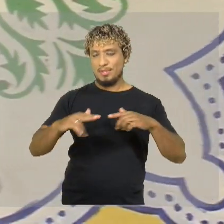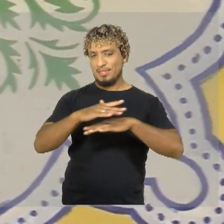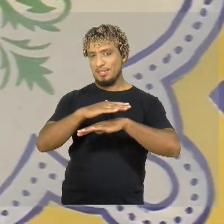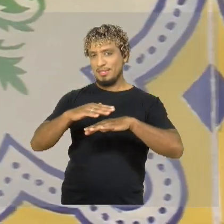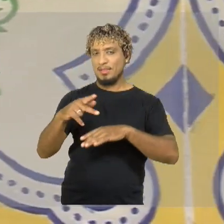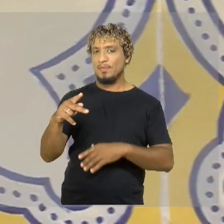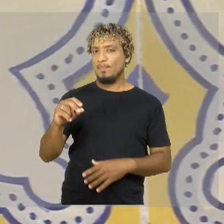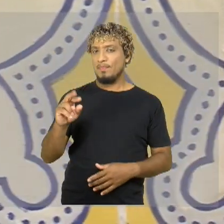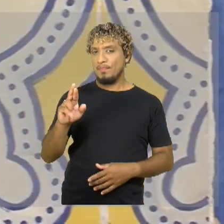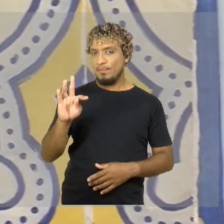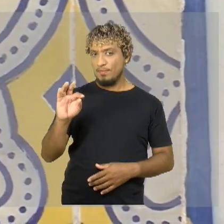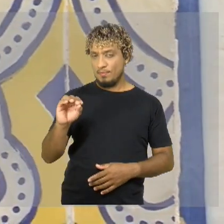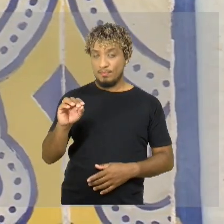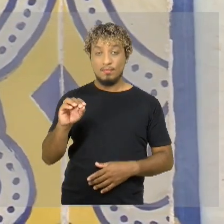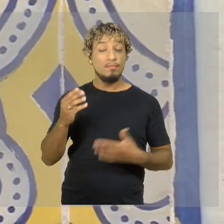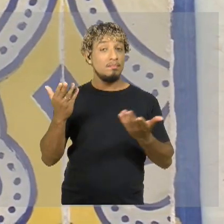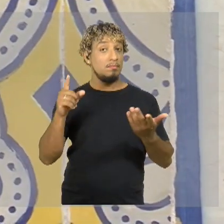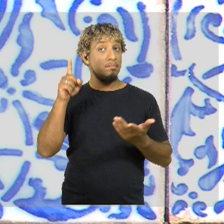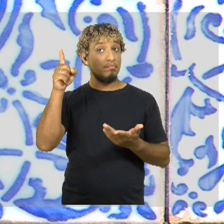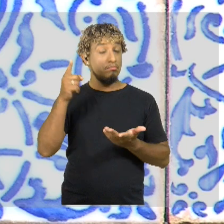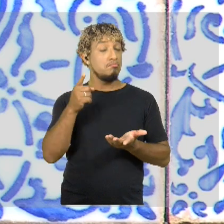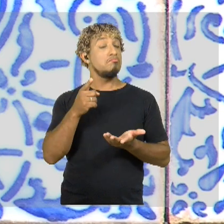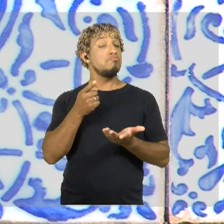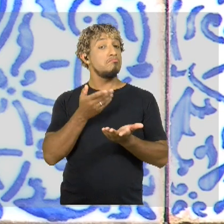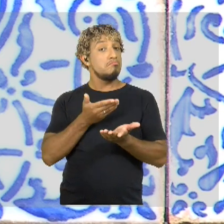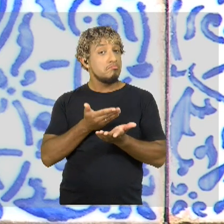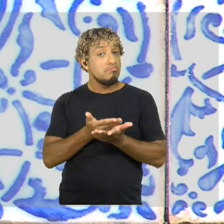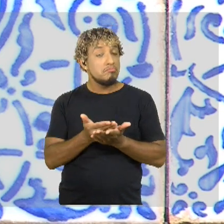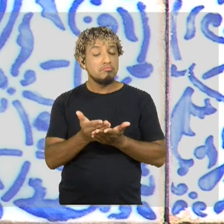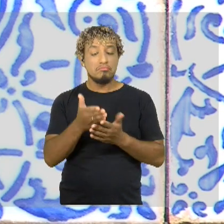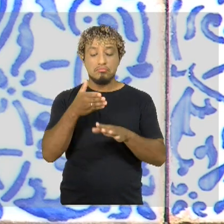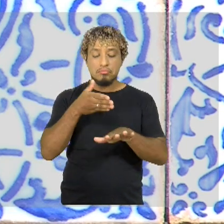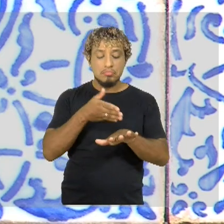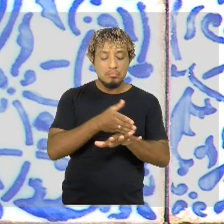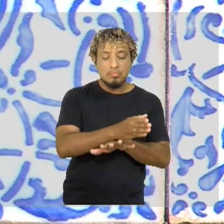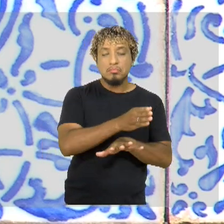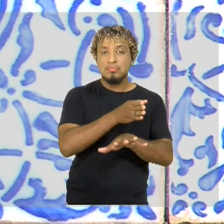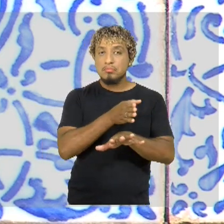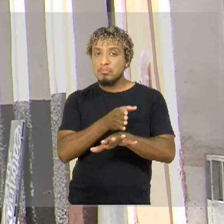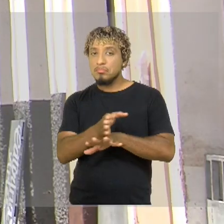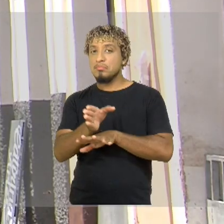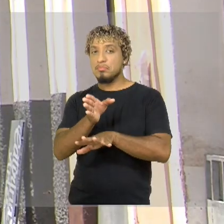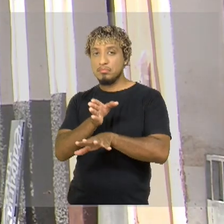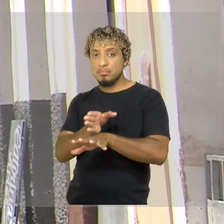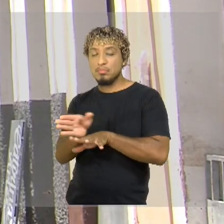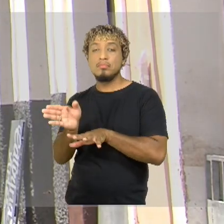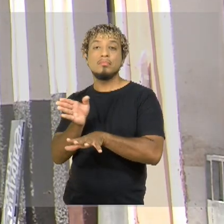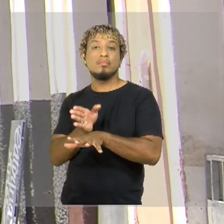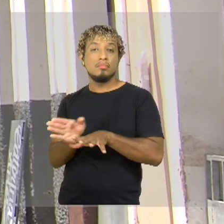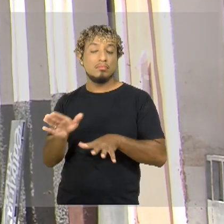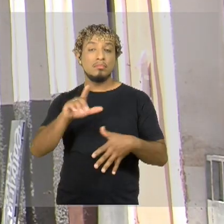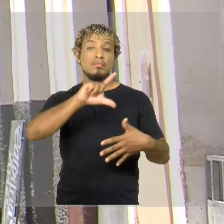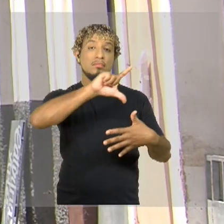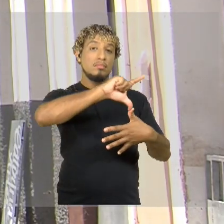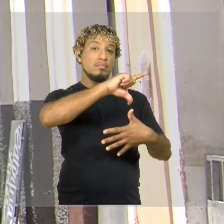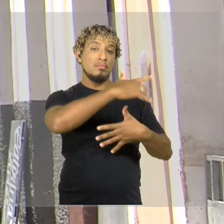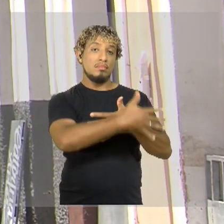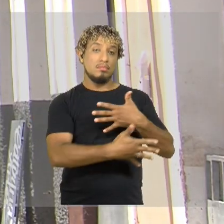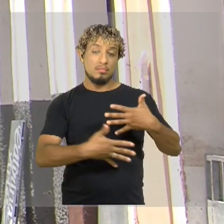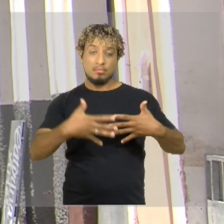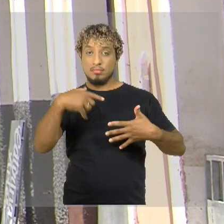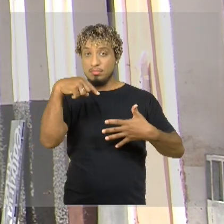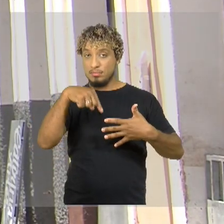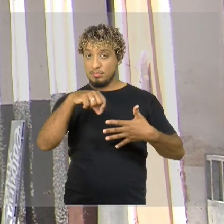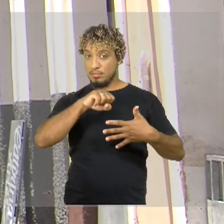E de lá, esse projeto, ele tem criado vertentes, ele tem se expandido. Na América Latina, São